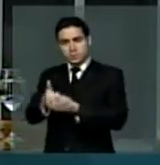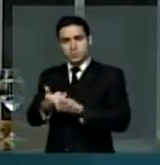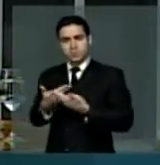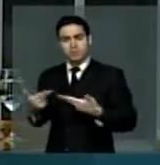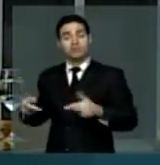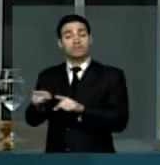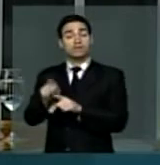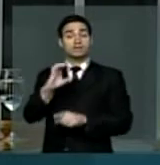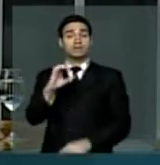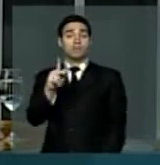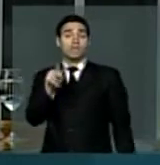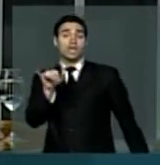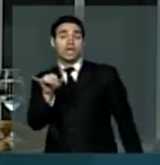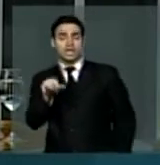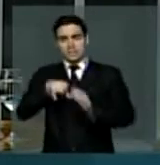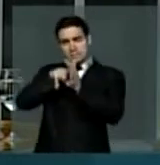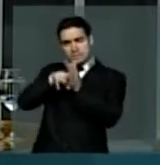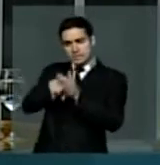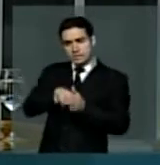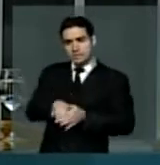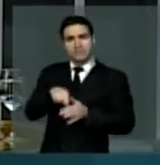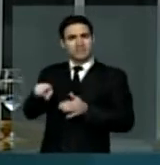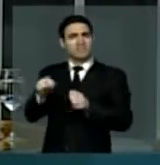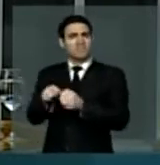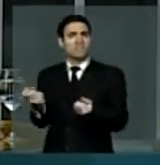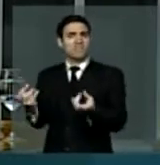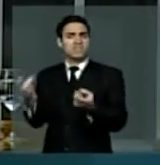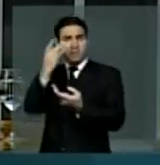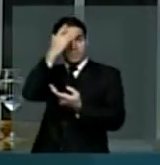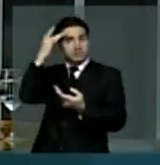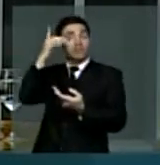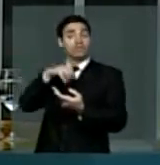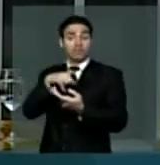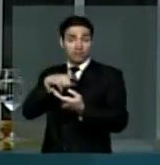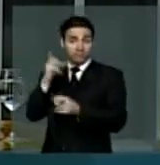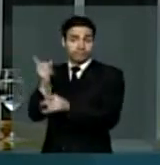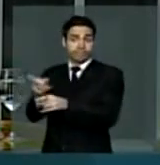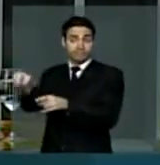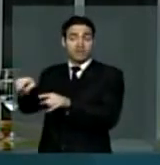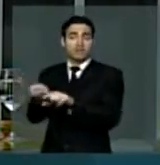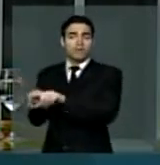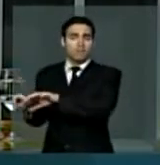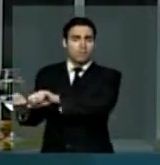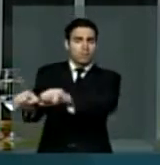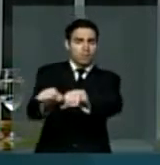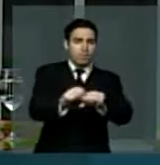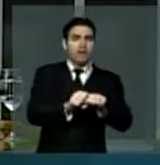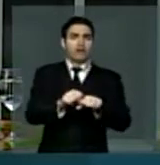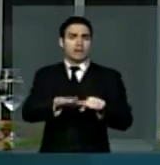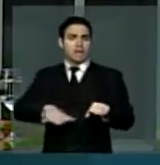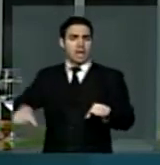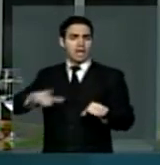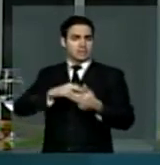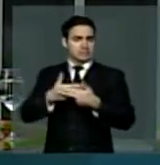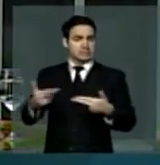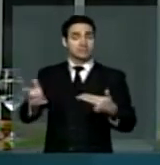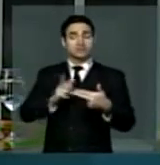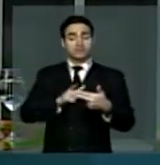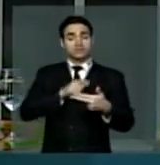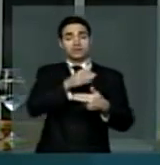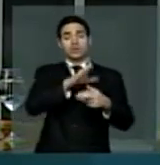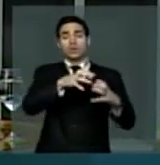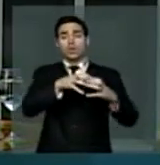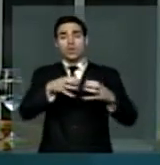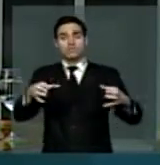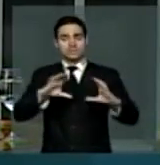CPI contra o tráfico de seres humanos, na CPI das redes de exploração sexual, nas comissões permanentes